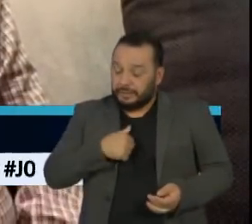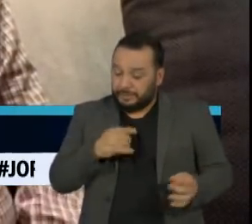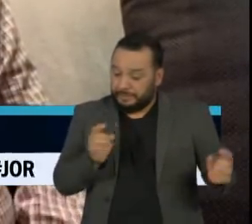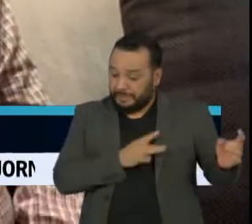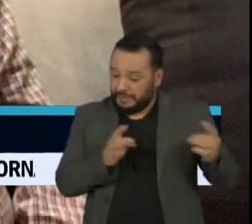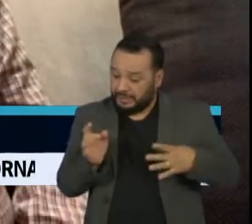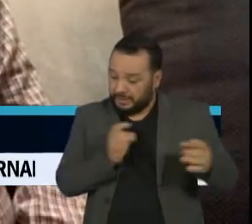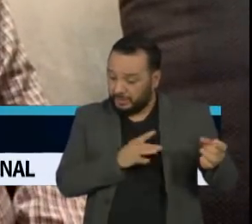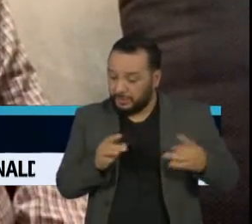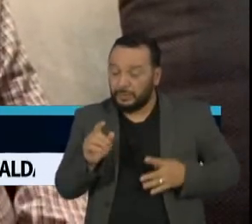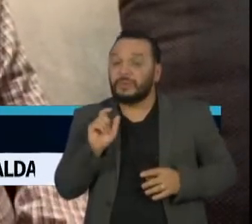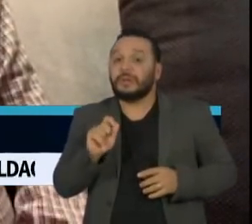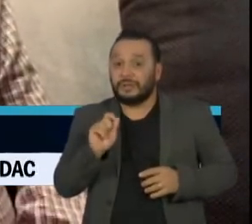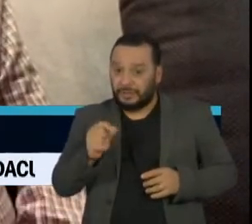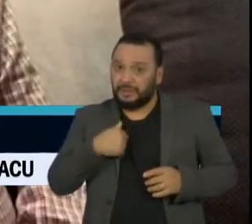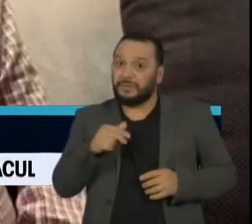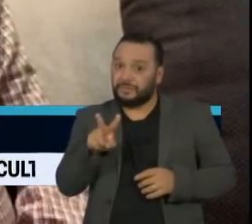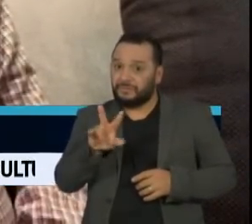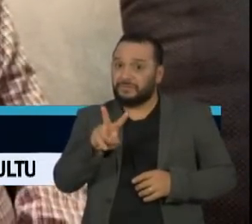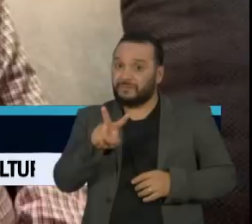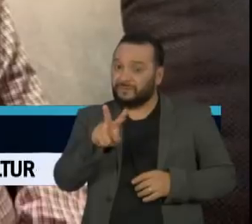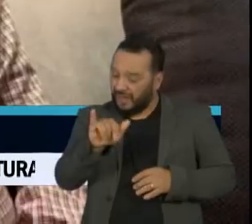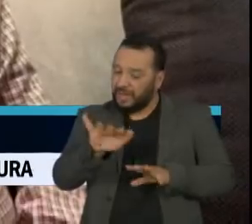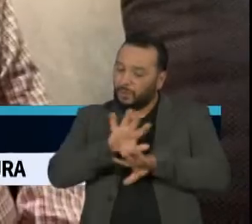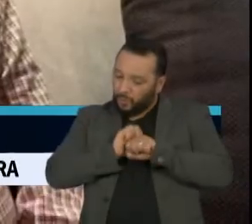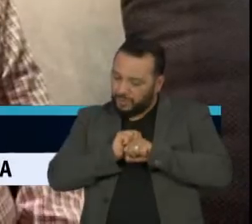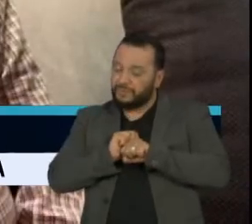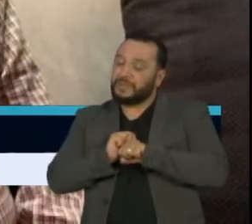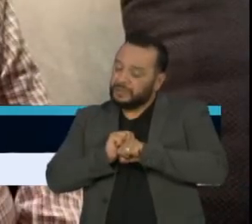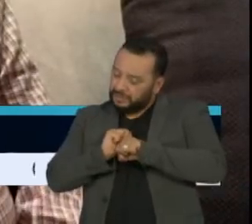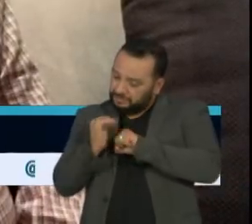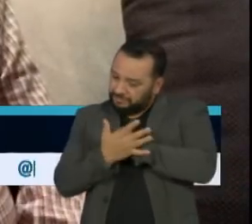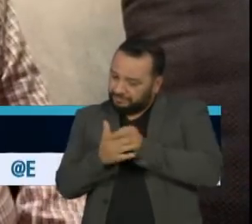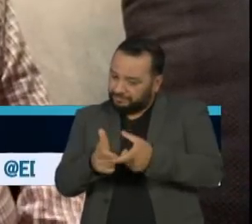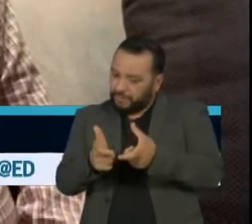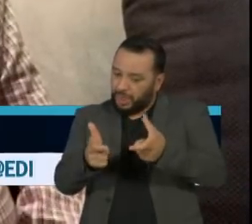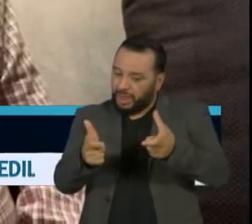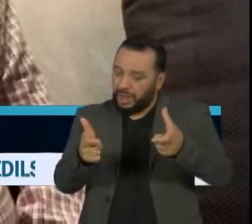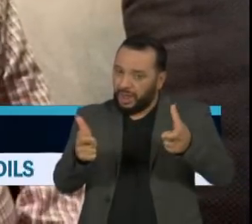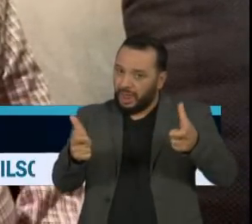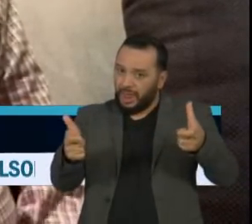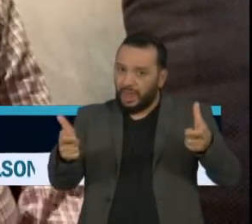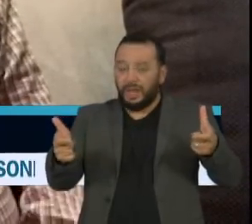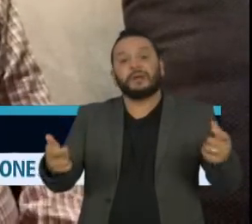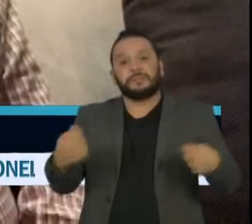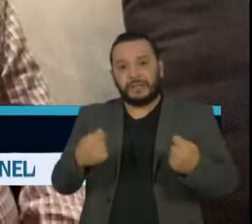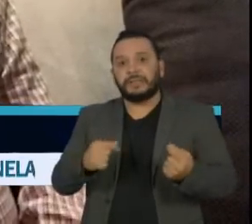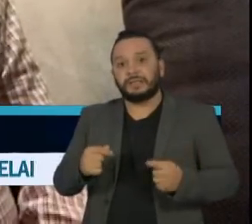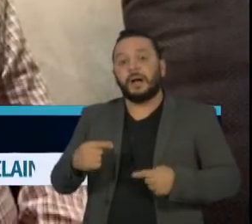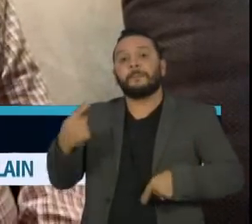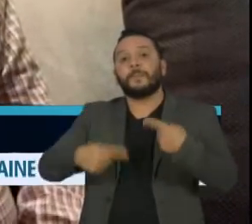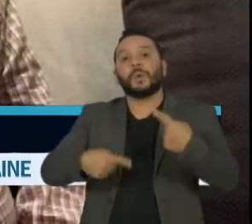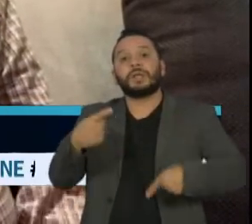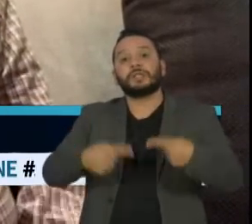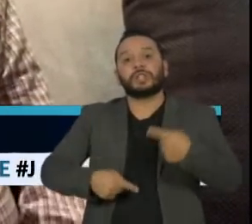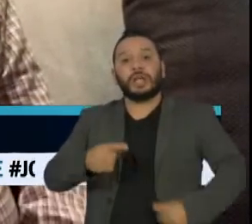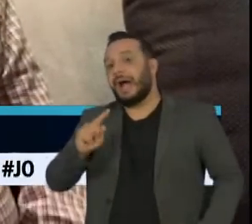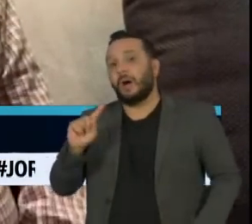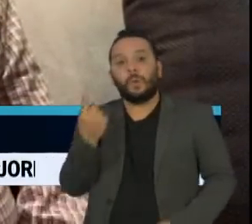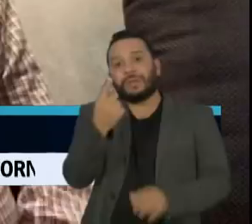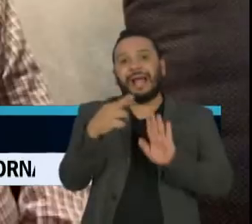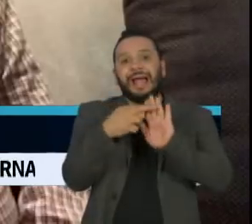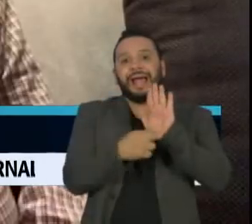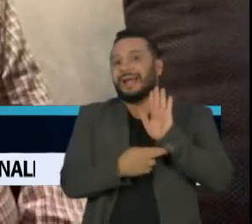crescentes se nós não conscientemente coordenarmos e termos uma política única de